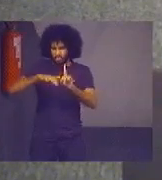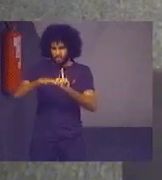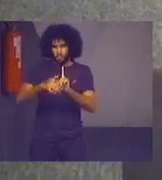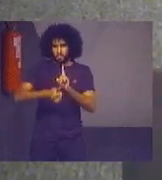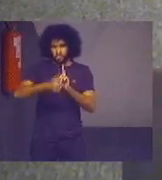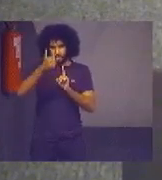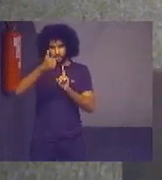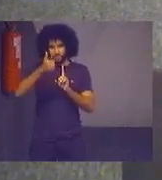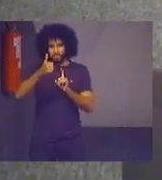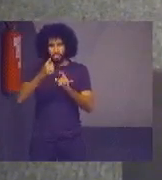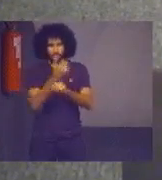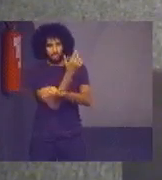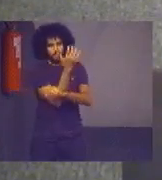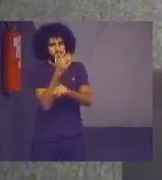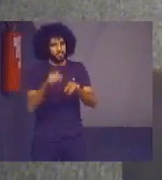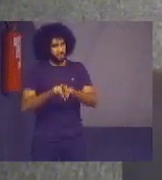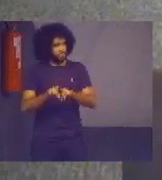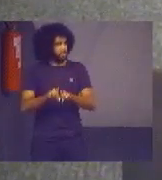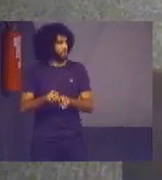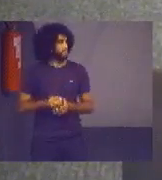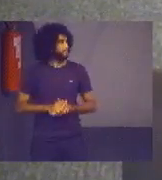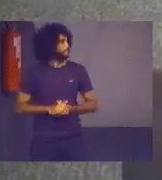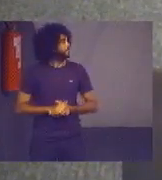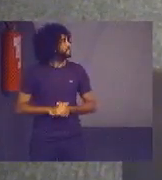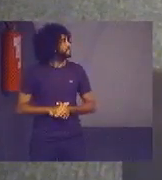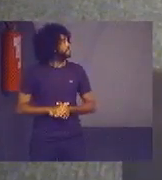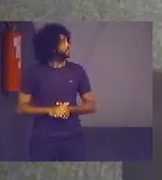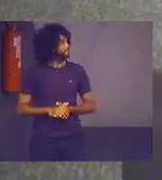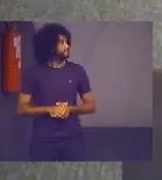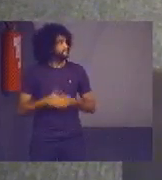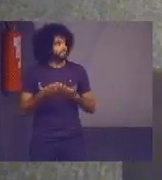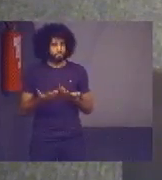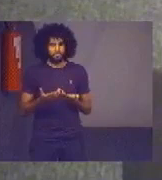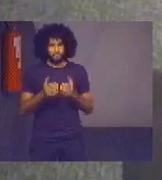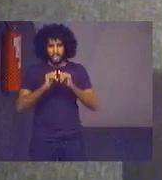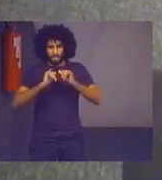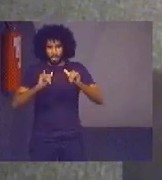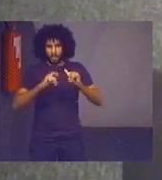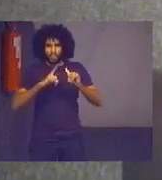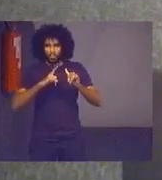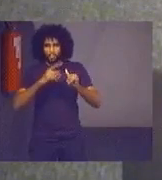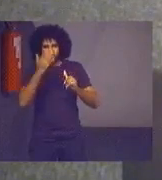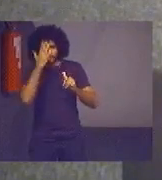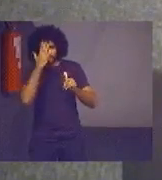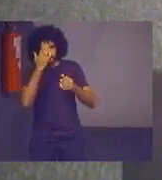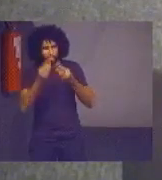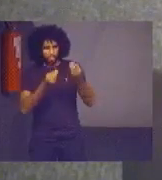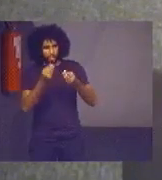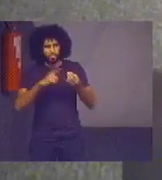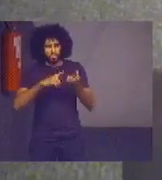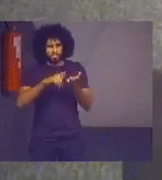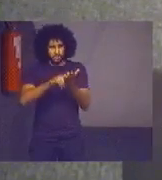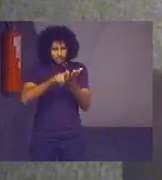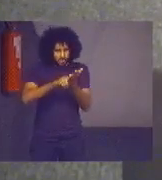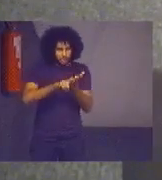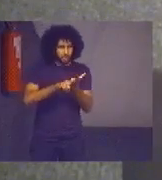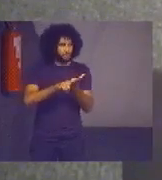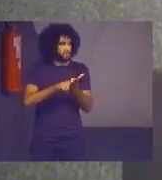socioambiental. Então, com esses dados a gente coleta informação do número de copos, papéis,